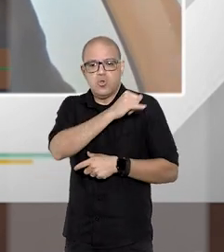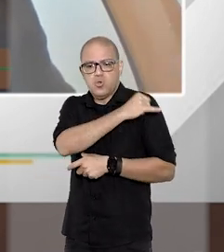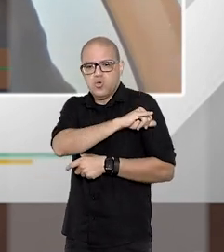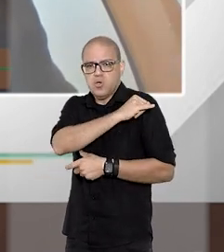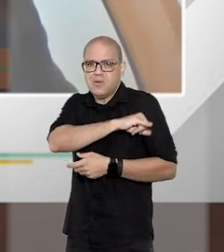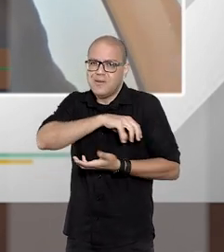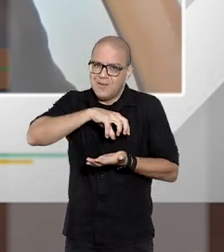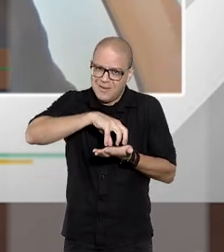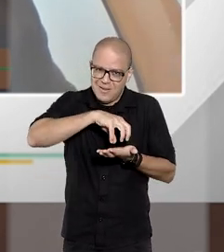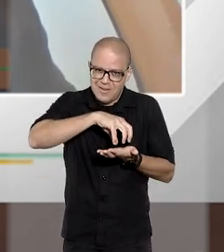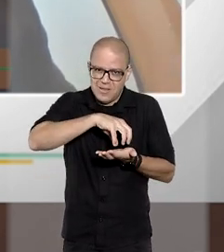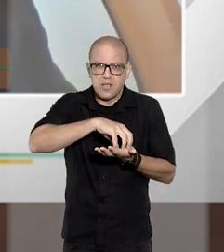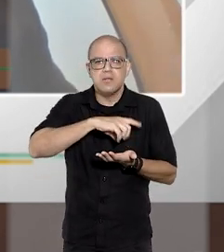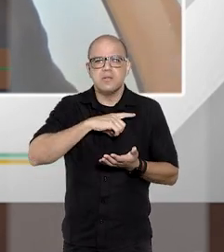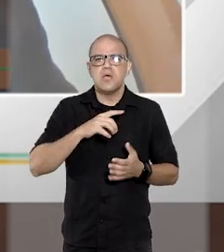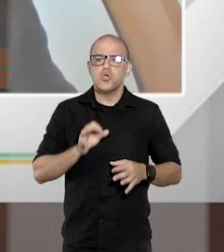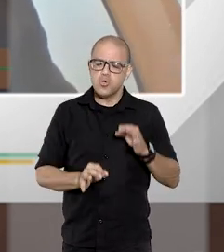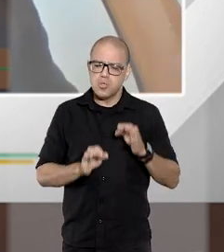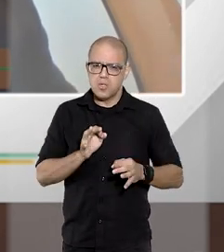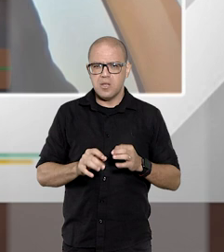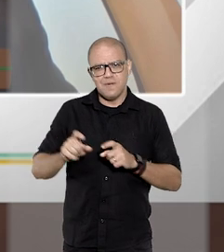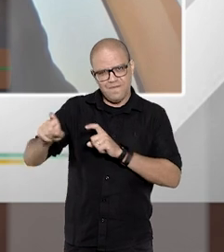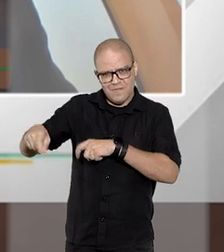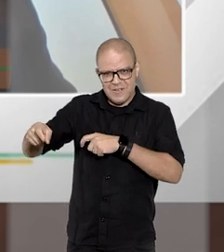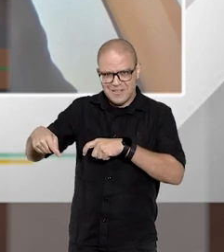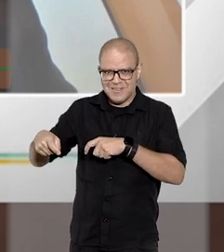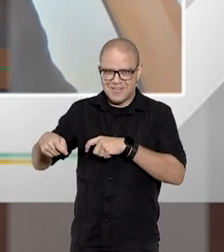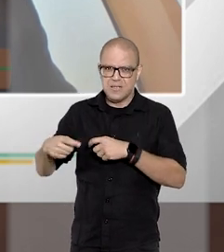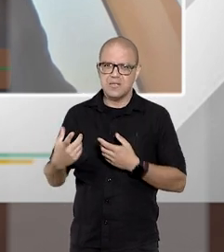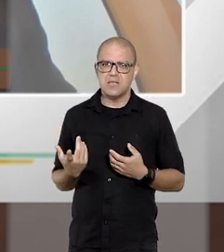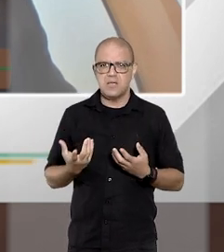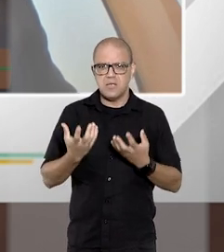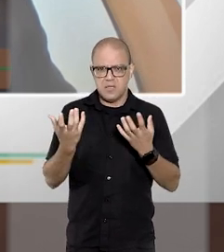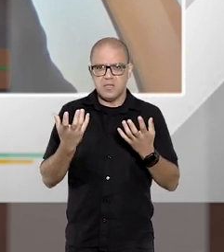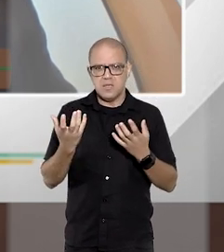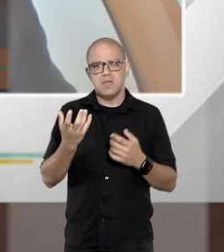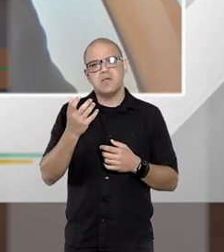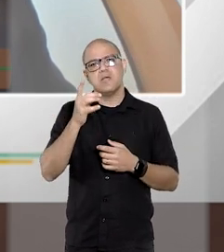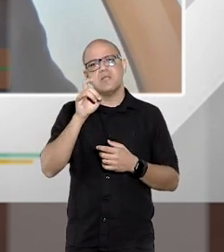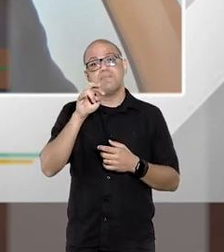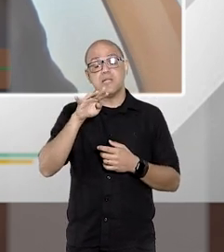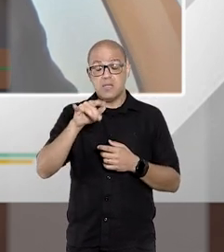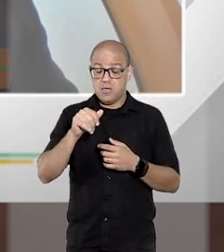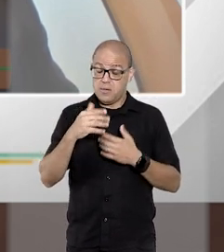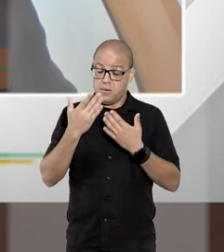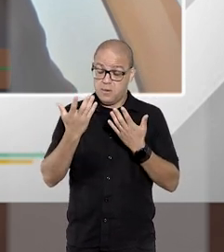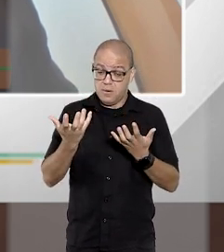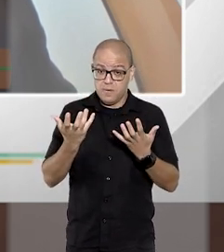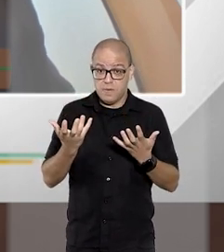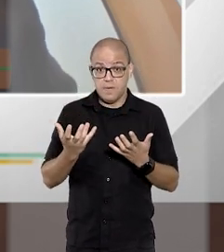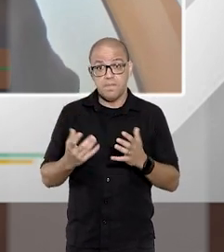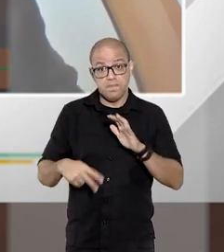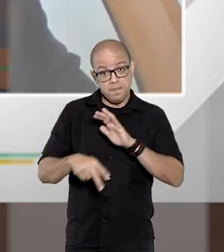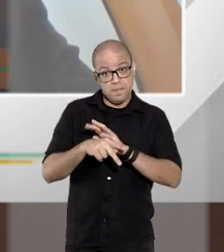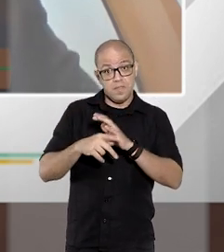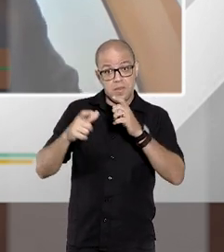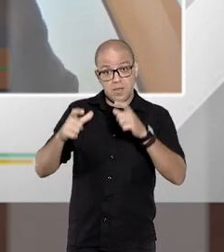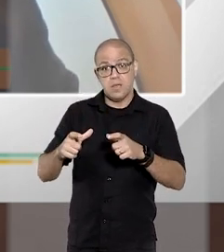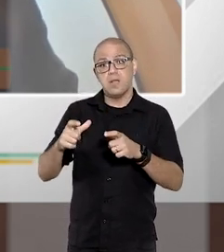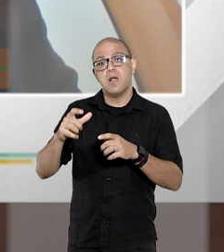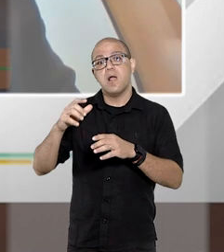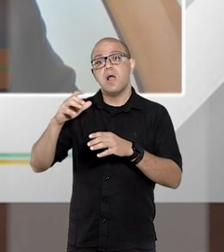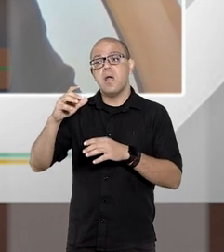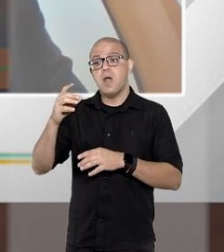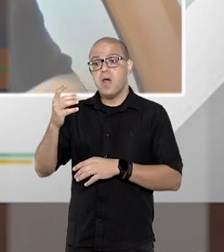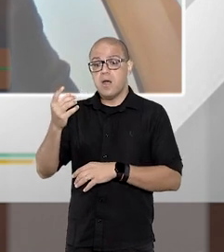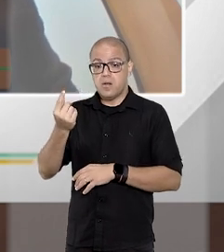Capital onde já Juizados de Fazenda instalados quer demandar nesse foro e a causa for daquela valor